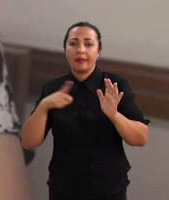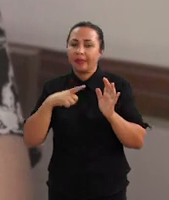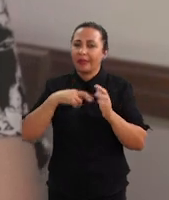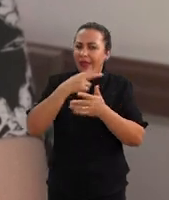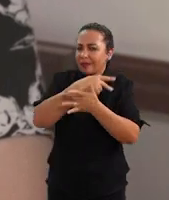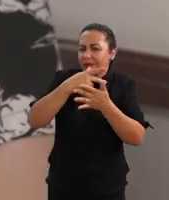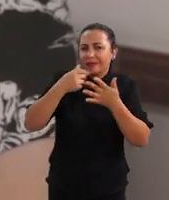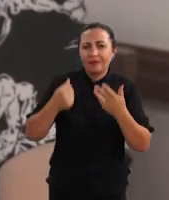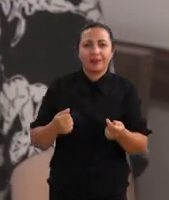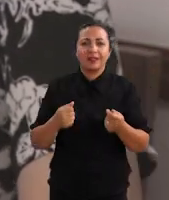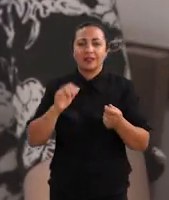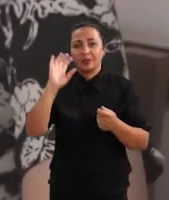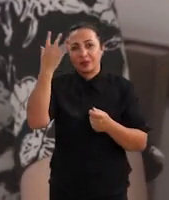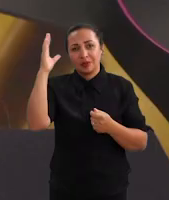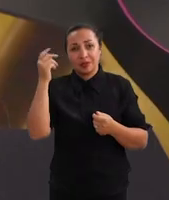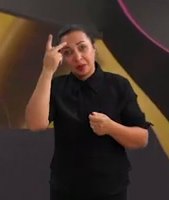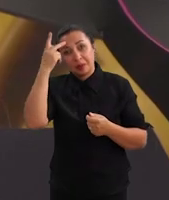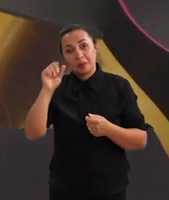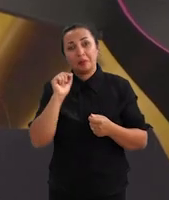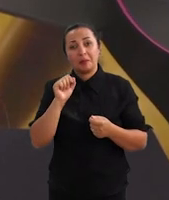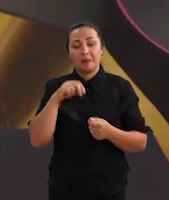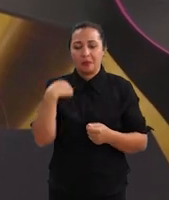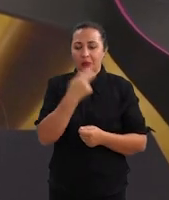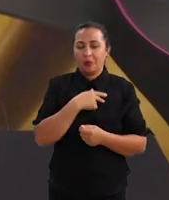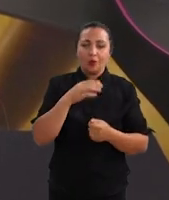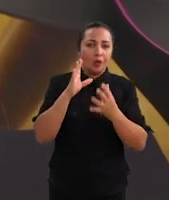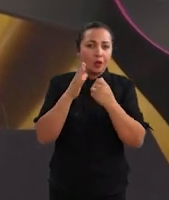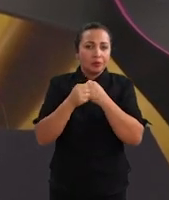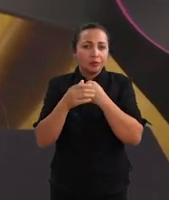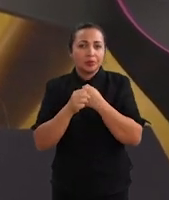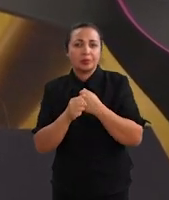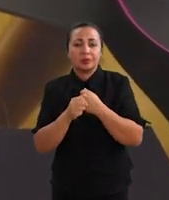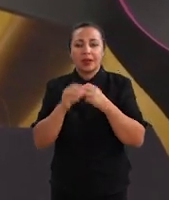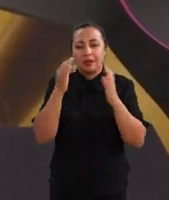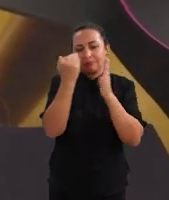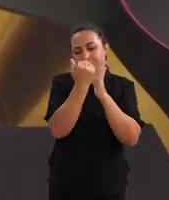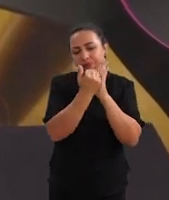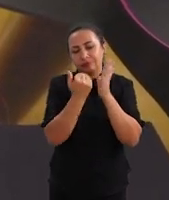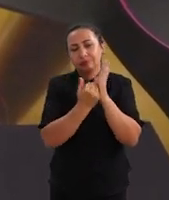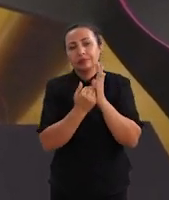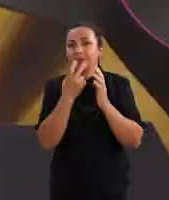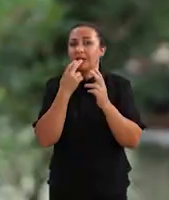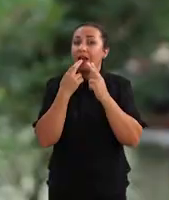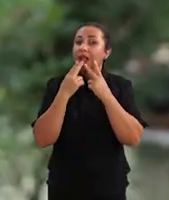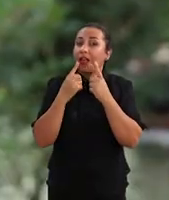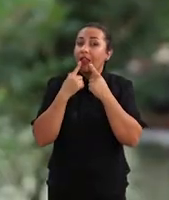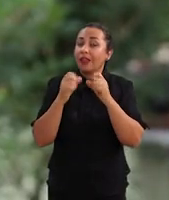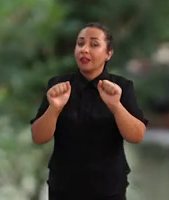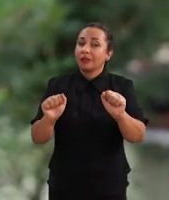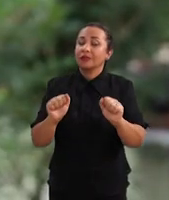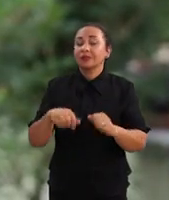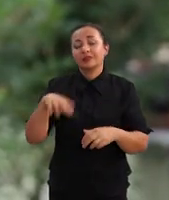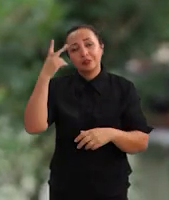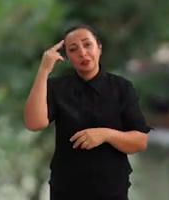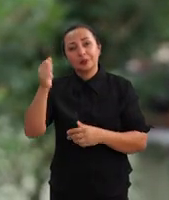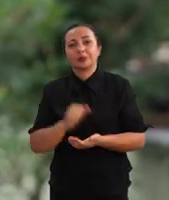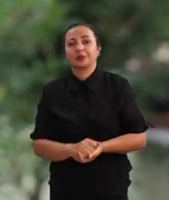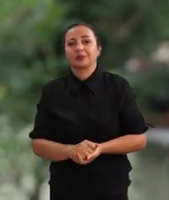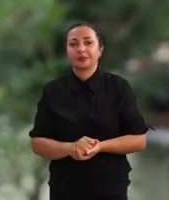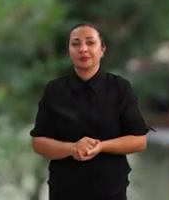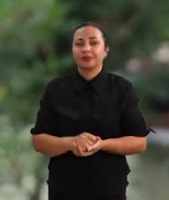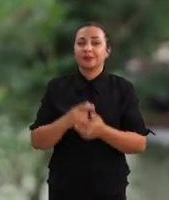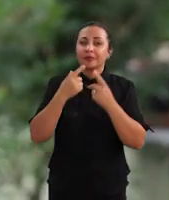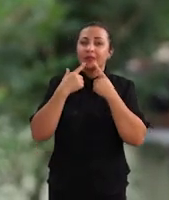existem várias etapas, que a gente chama de etapas do processamento de linguagem natural. A linguística computacional